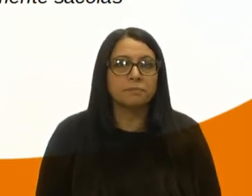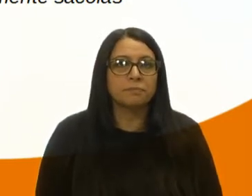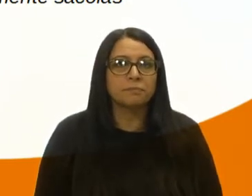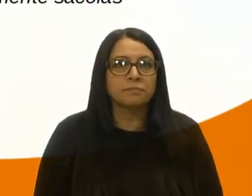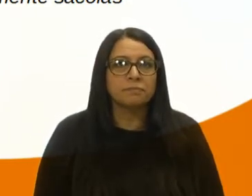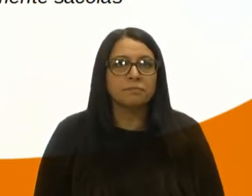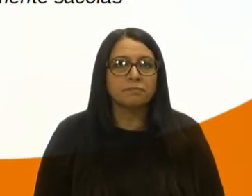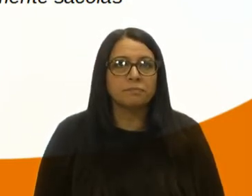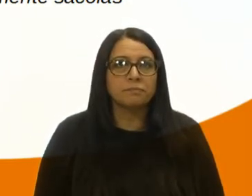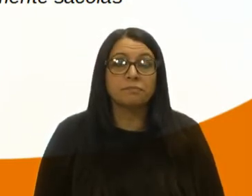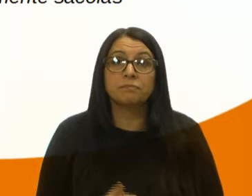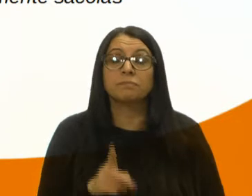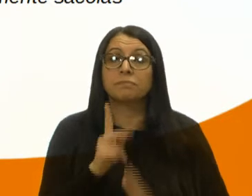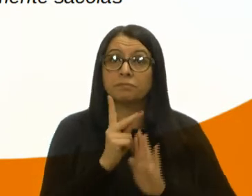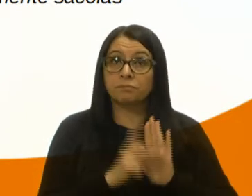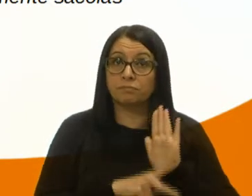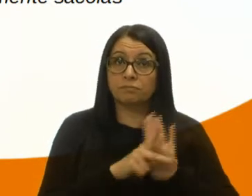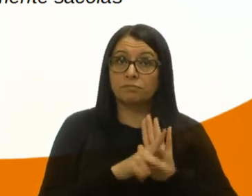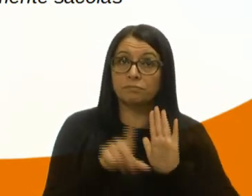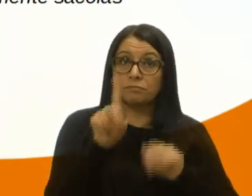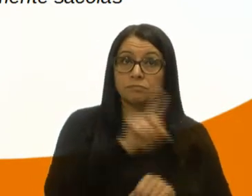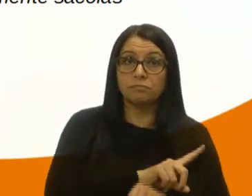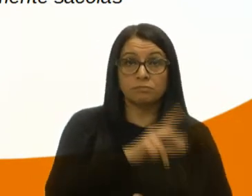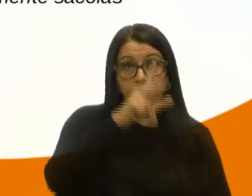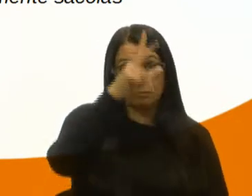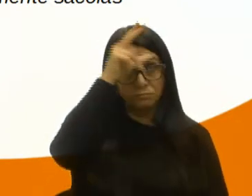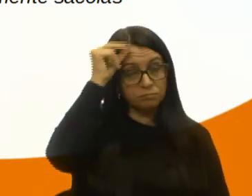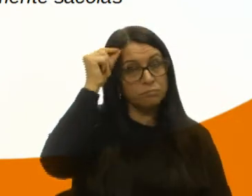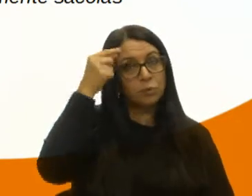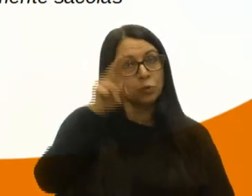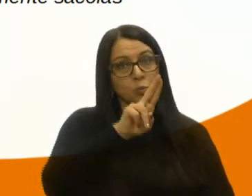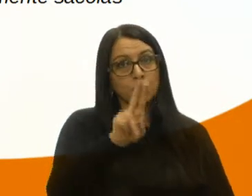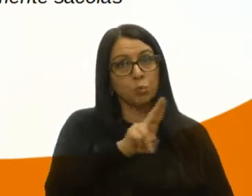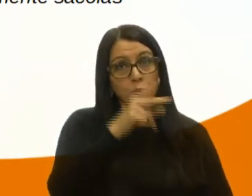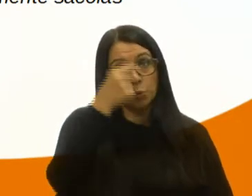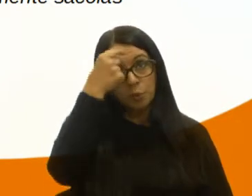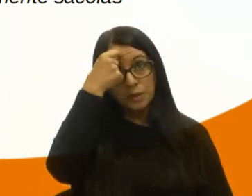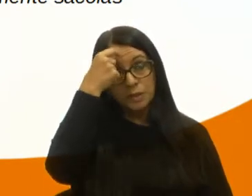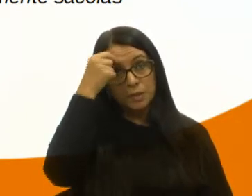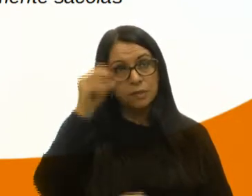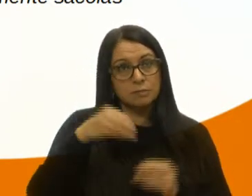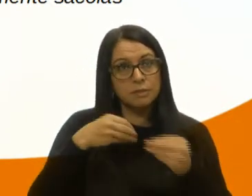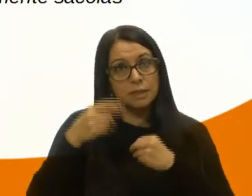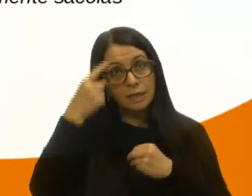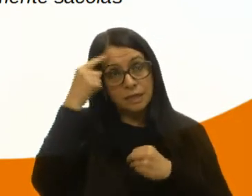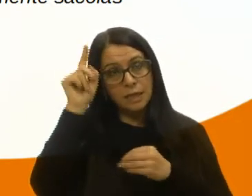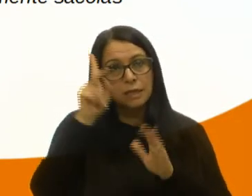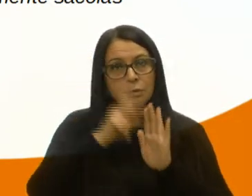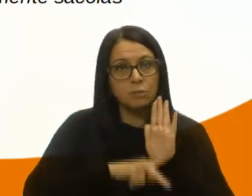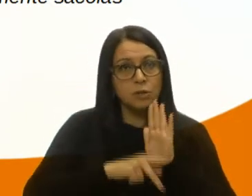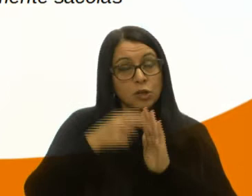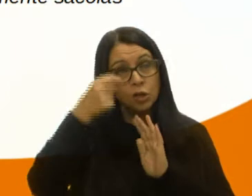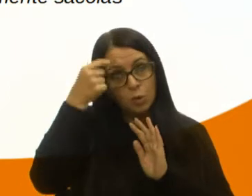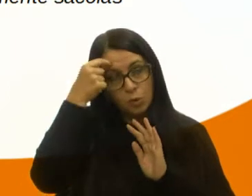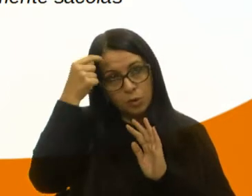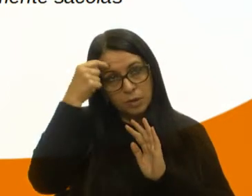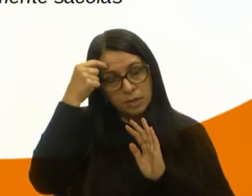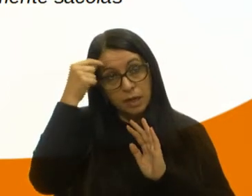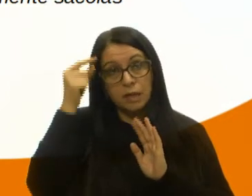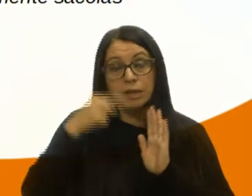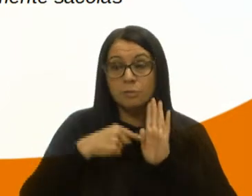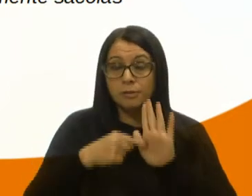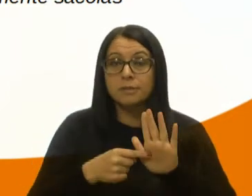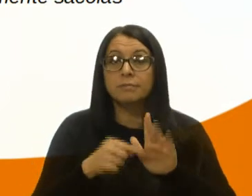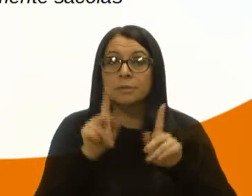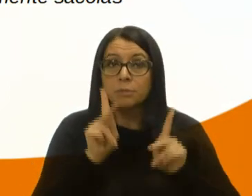Nesse sentido, o projeto, que cria o Dia Municipal do Uso Consciente do Plástico, a ideia do projeto é conscientizar, é levar para as